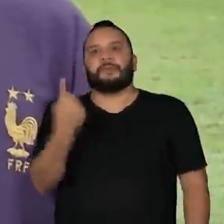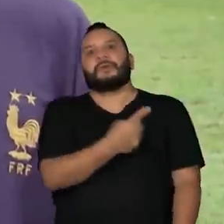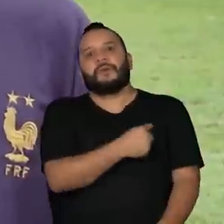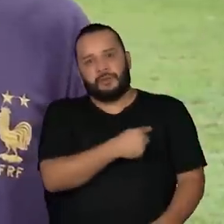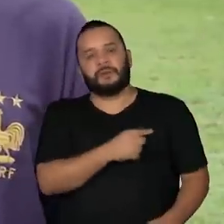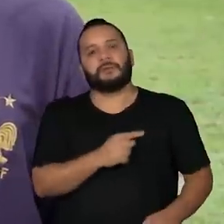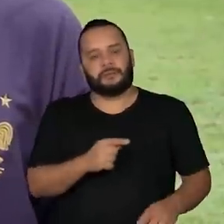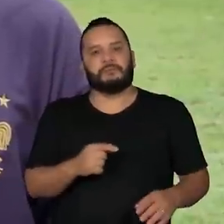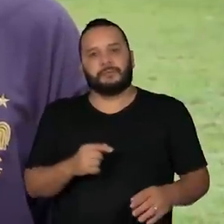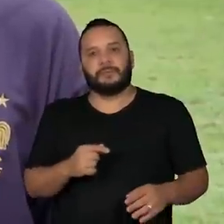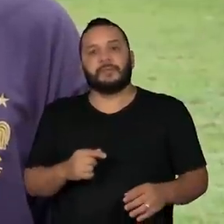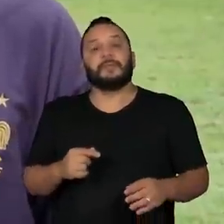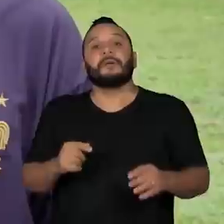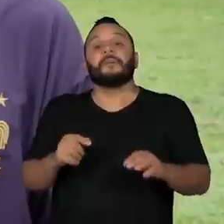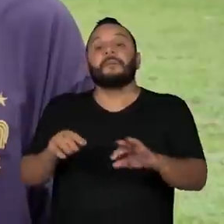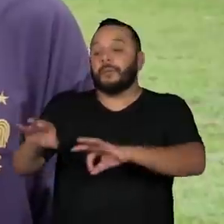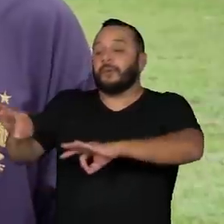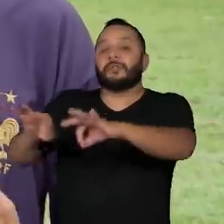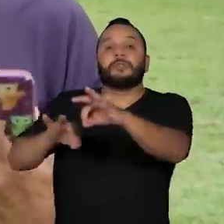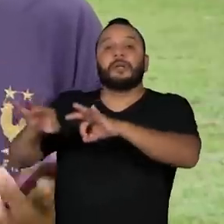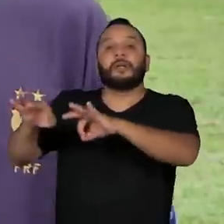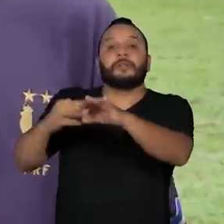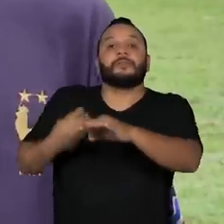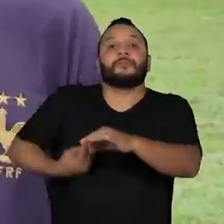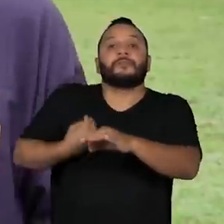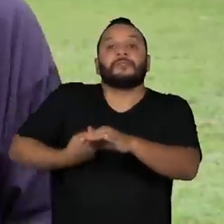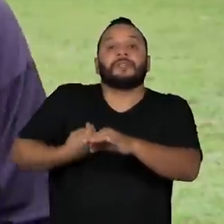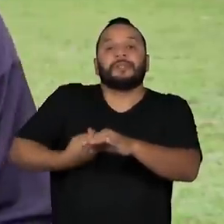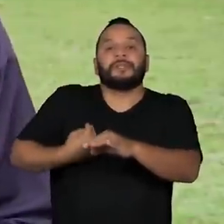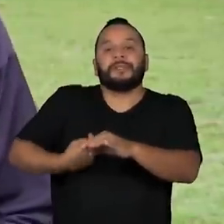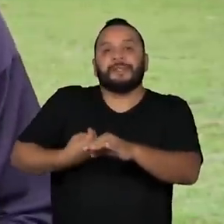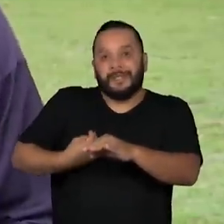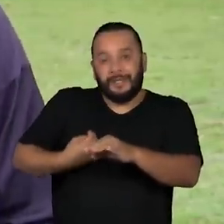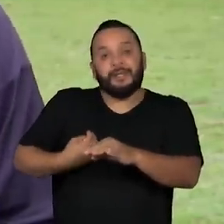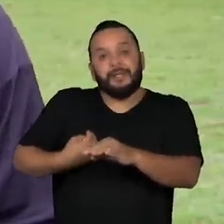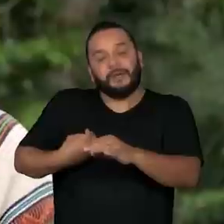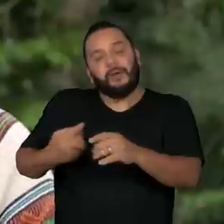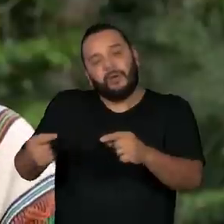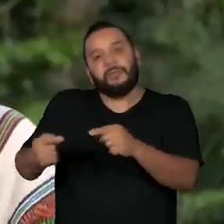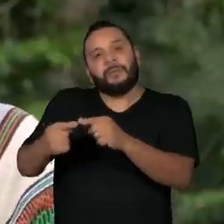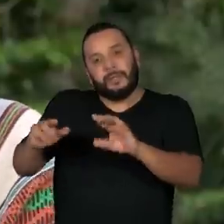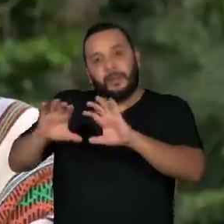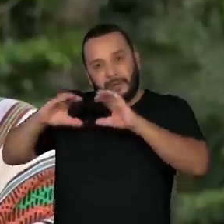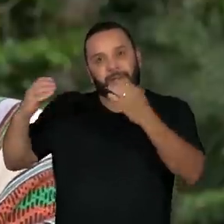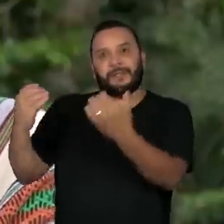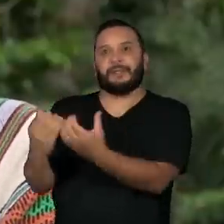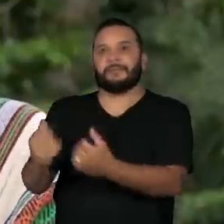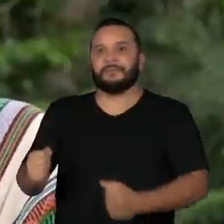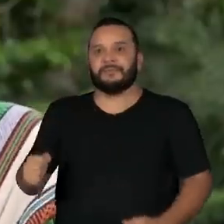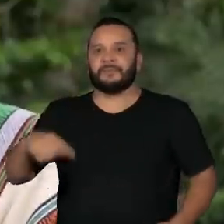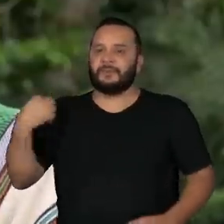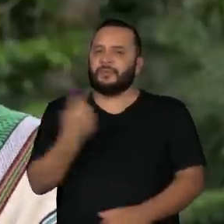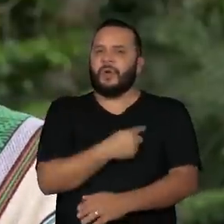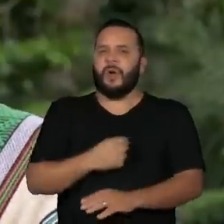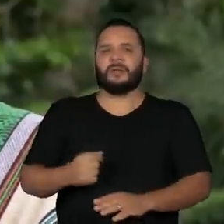vida da comunidade. Esse aqui é o futuro dos jovens. A nossa resistência, assim, como axaninca,